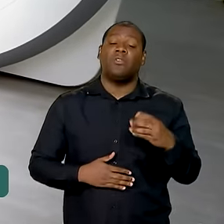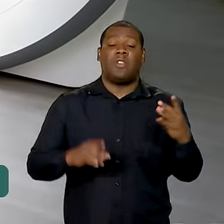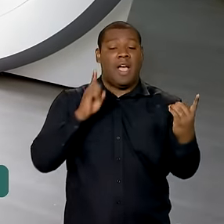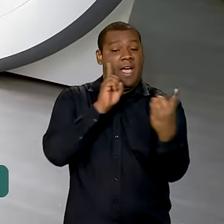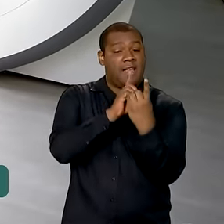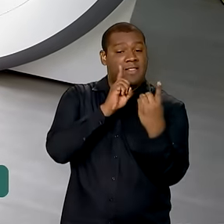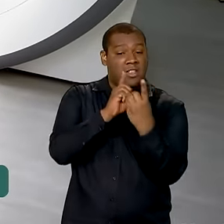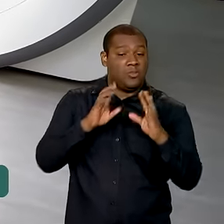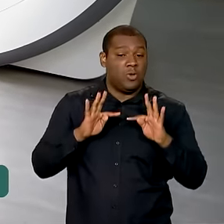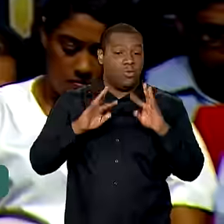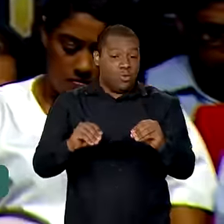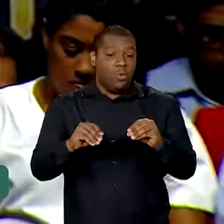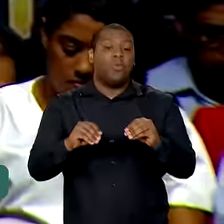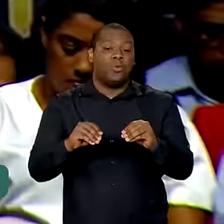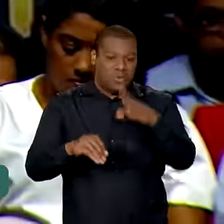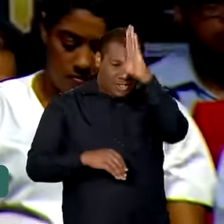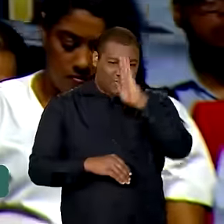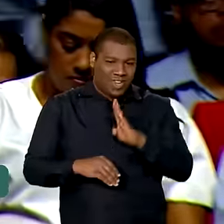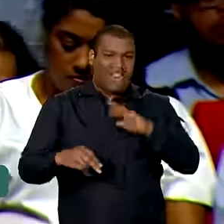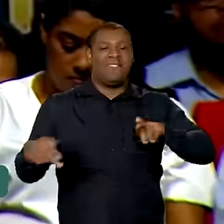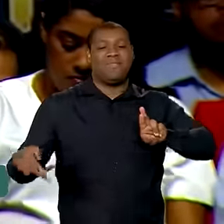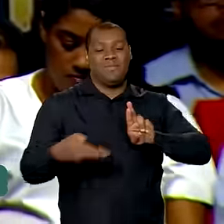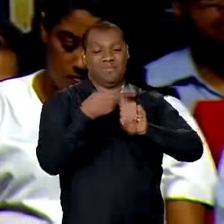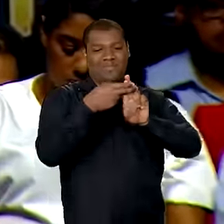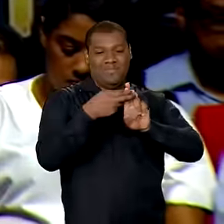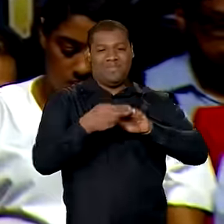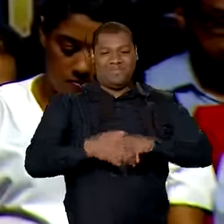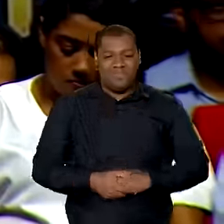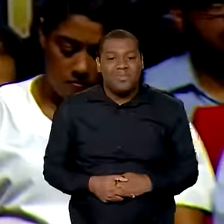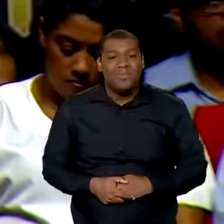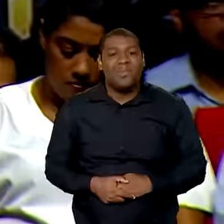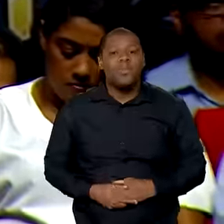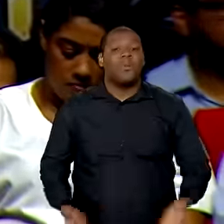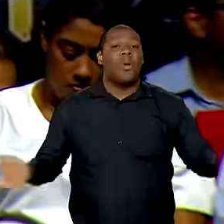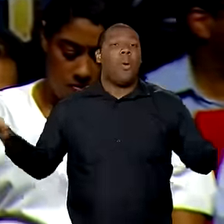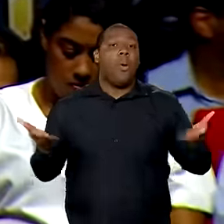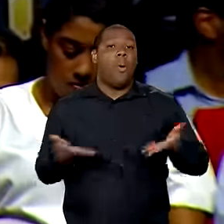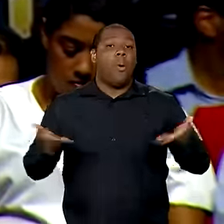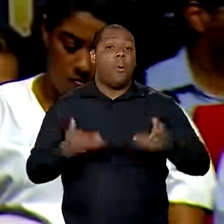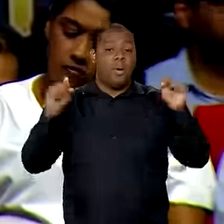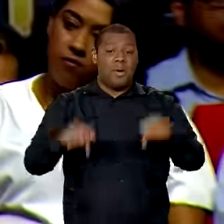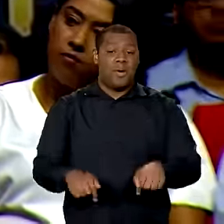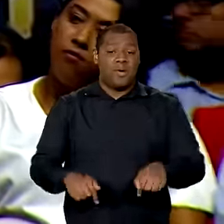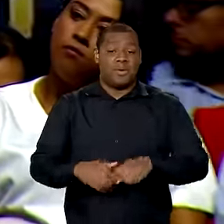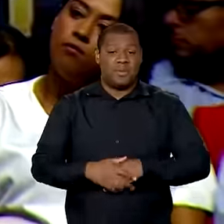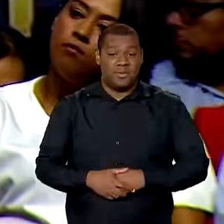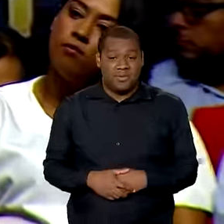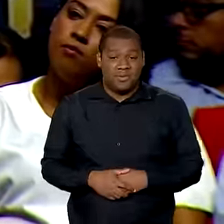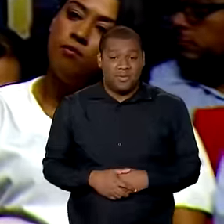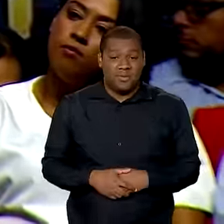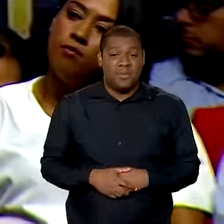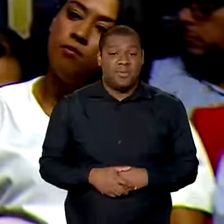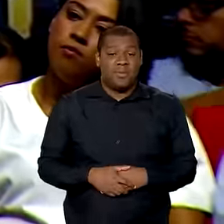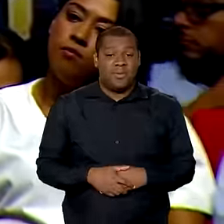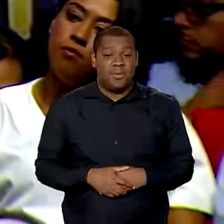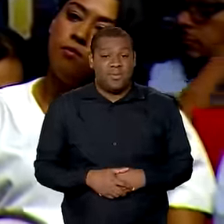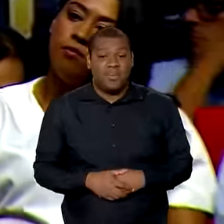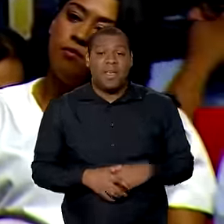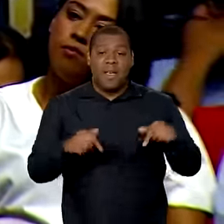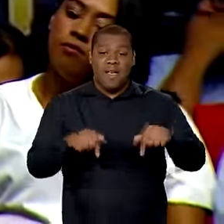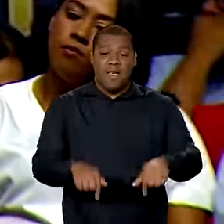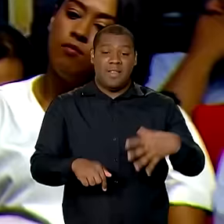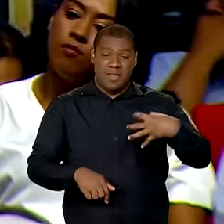Sistema Único de Saúde. Vamos ter hoje todas as macro-regiões da